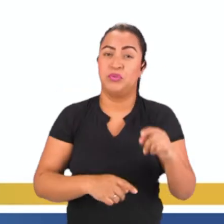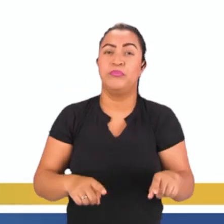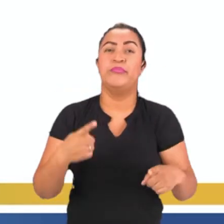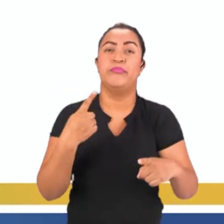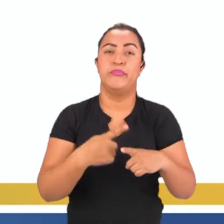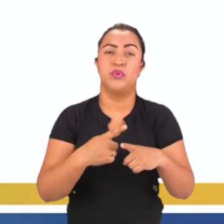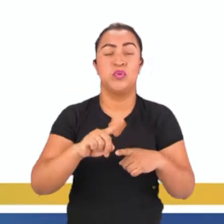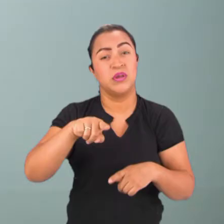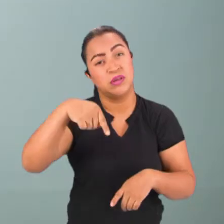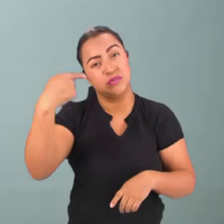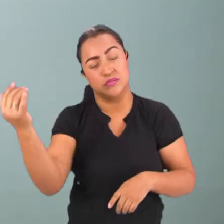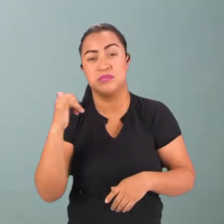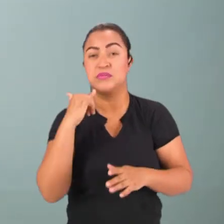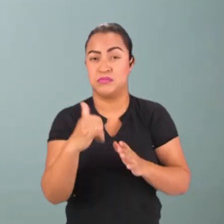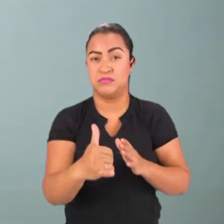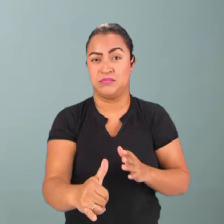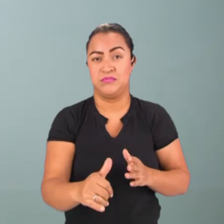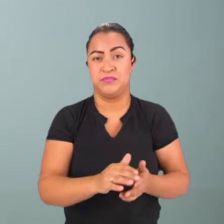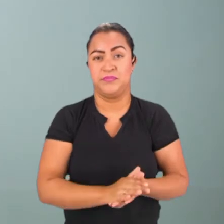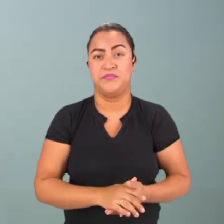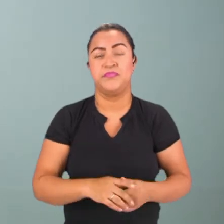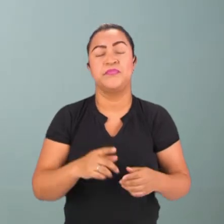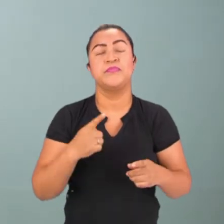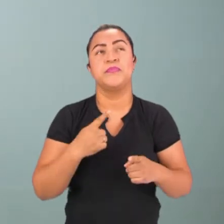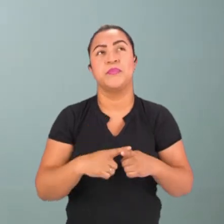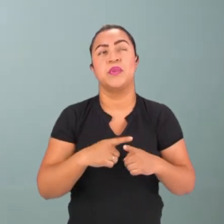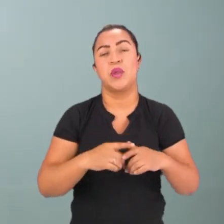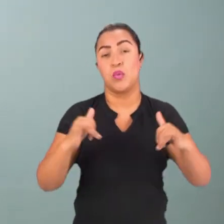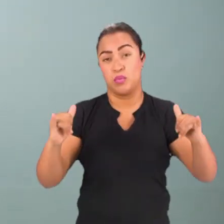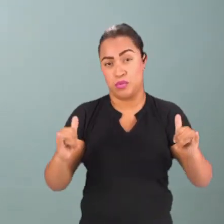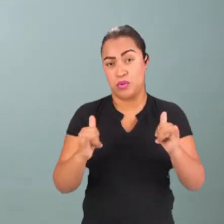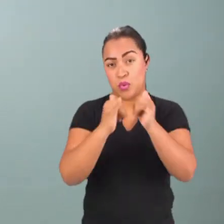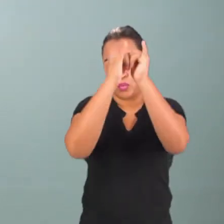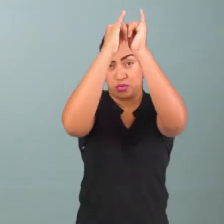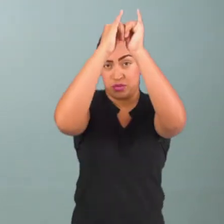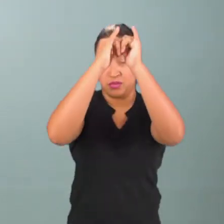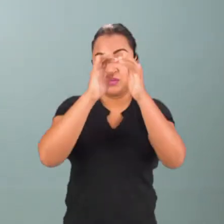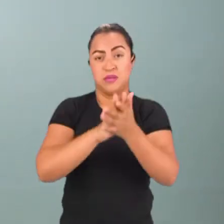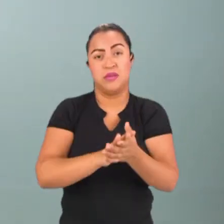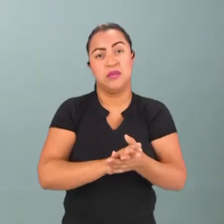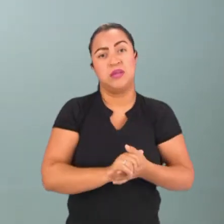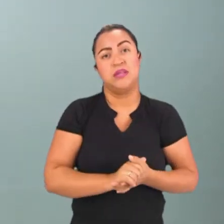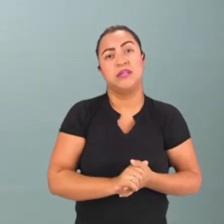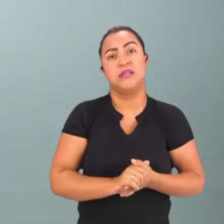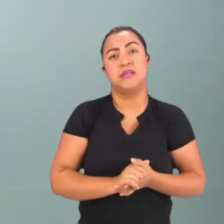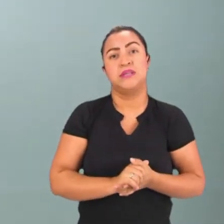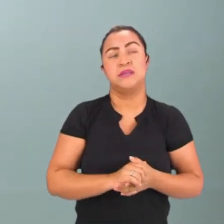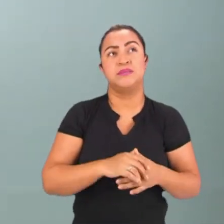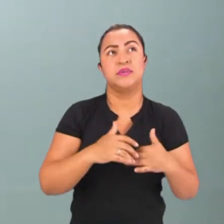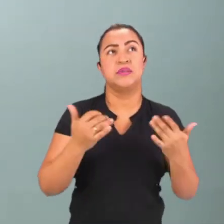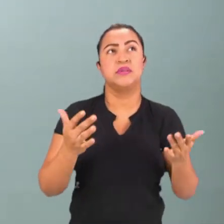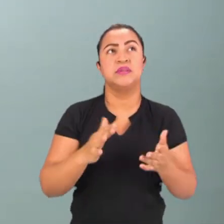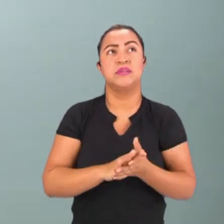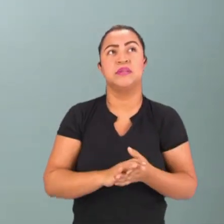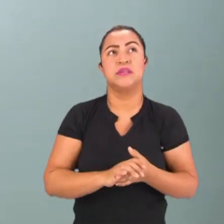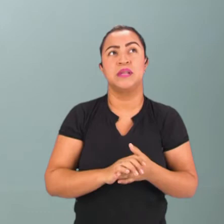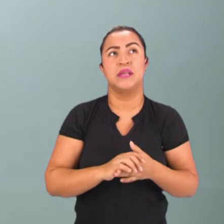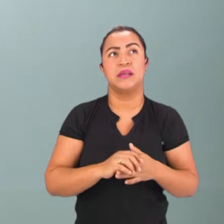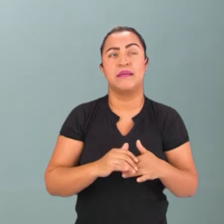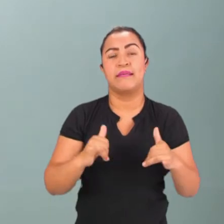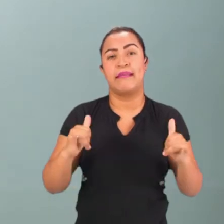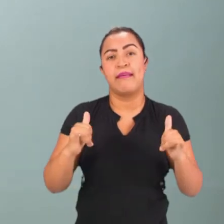gente, esses tipos de usina, né? Tanto a termoelétrica, que é um exemplo clássico, né?